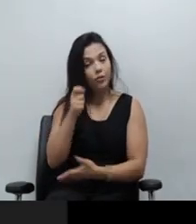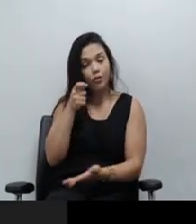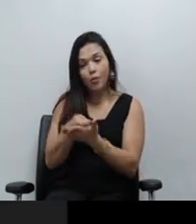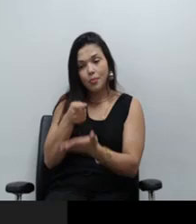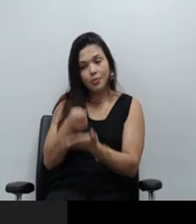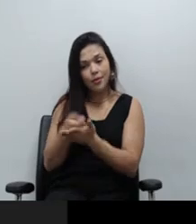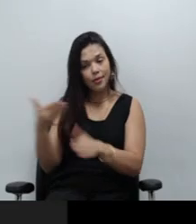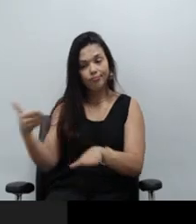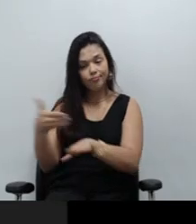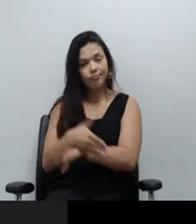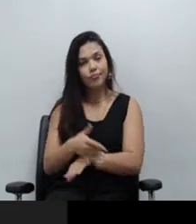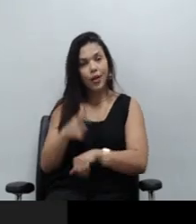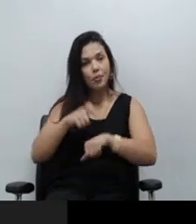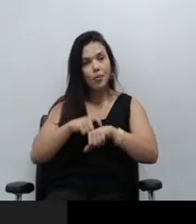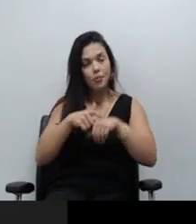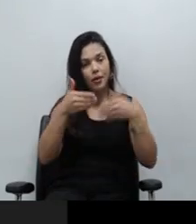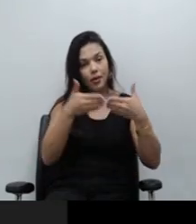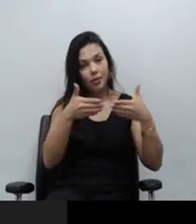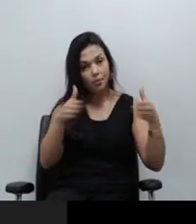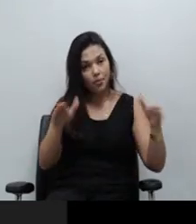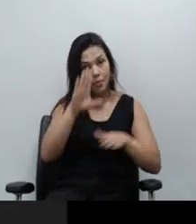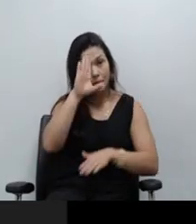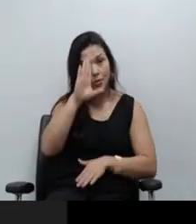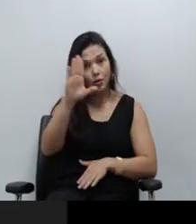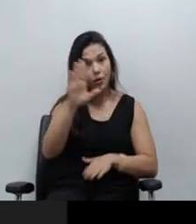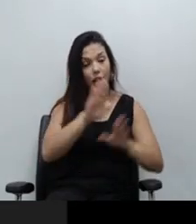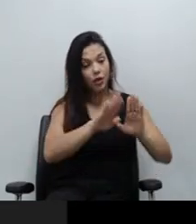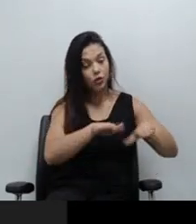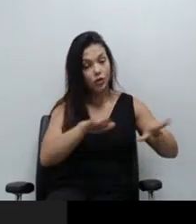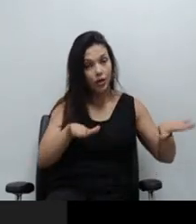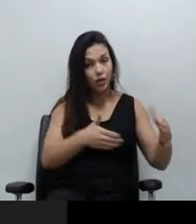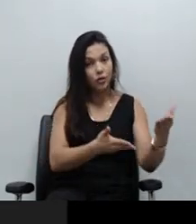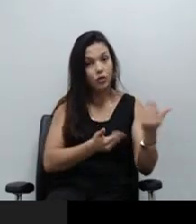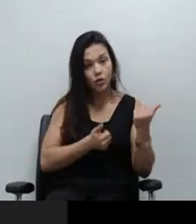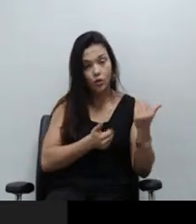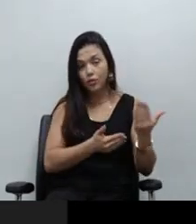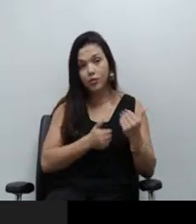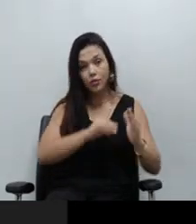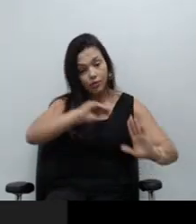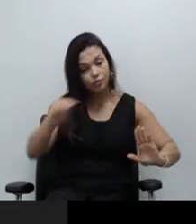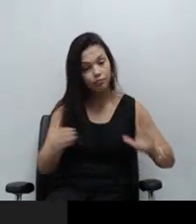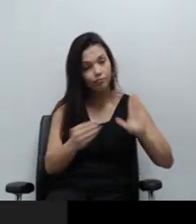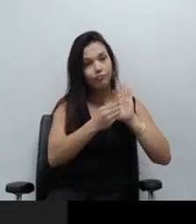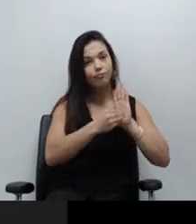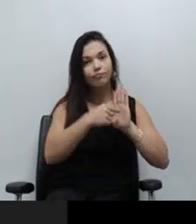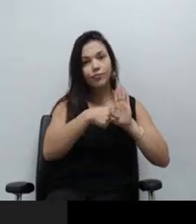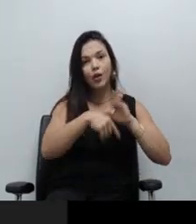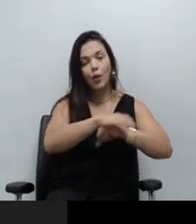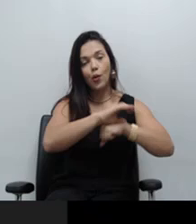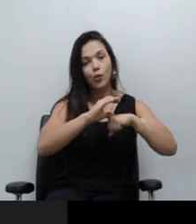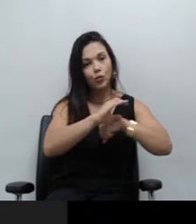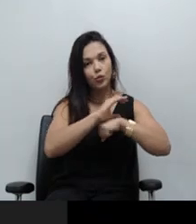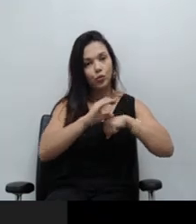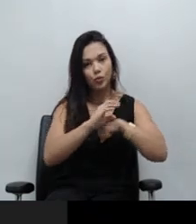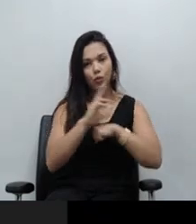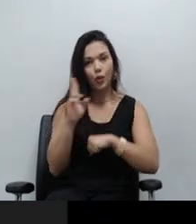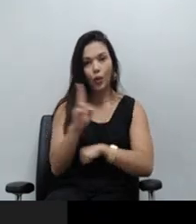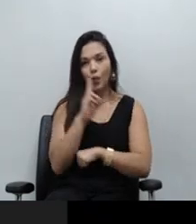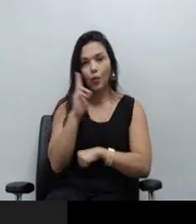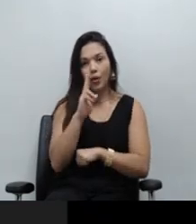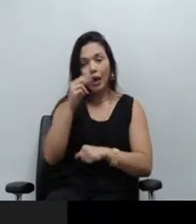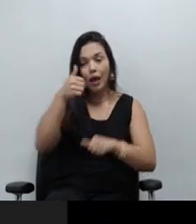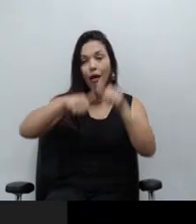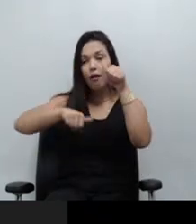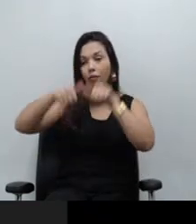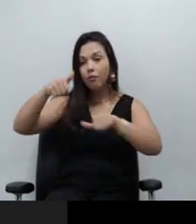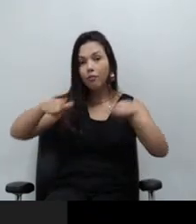para relembrar que a prioridade absoluta de crianças e adolescentes é de tame constitucional e que não há espaço para análise de